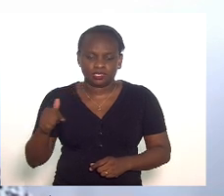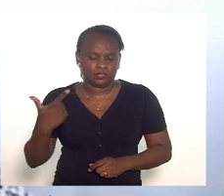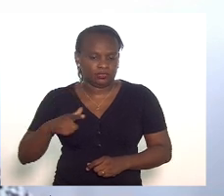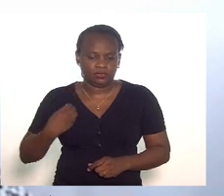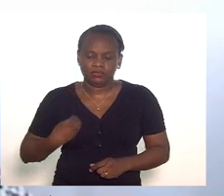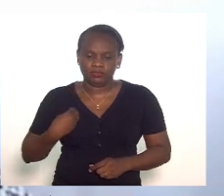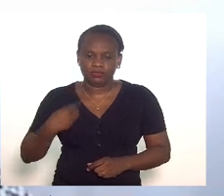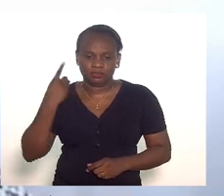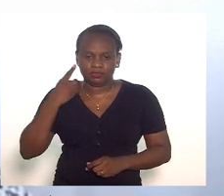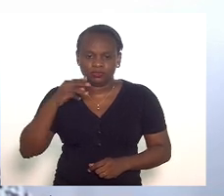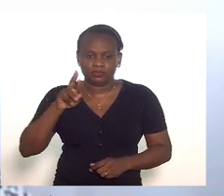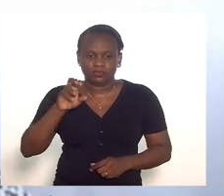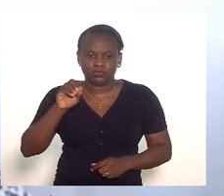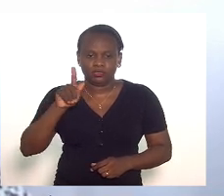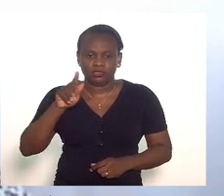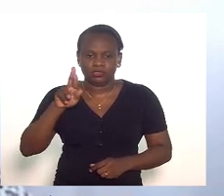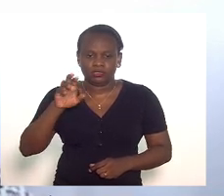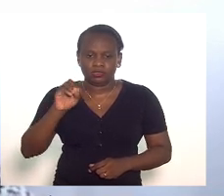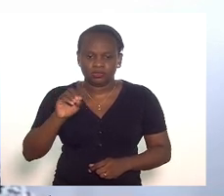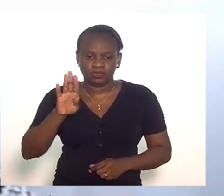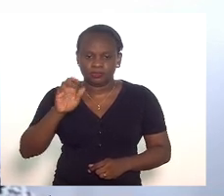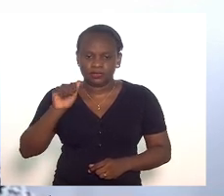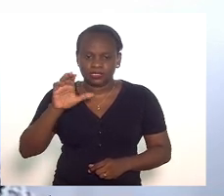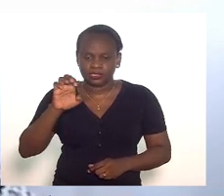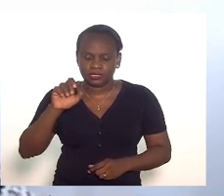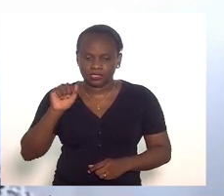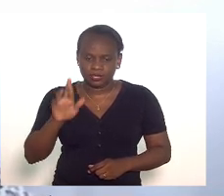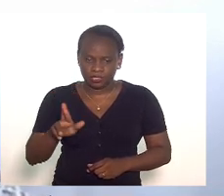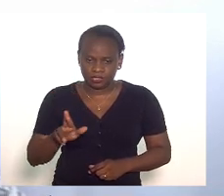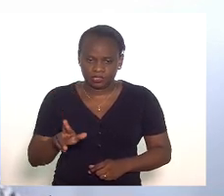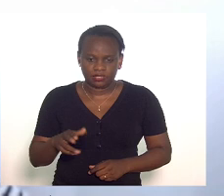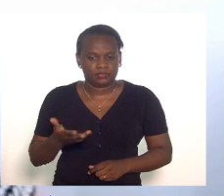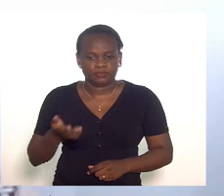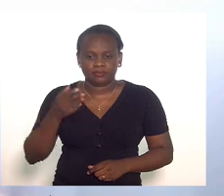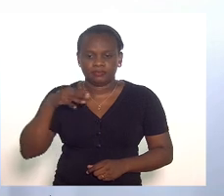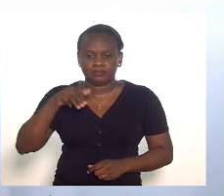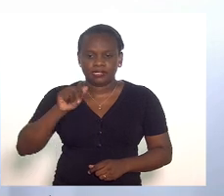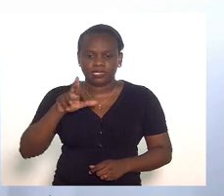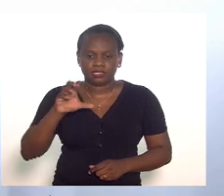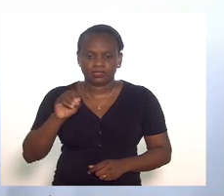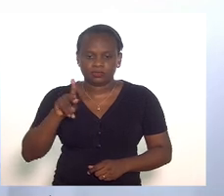presente deputado Rodrigo Bacelar deputado Márcio Pacheco